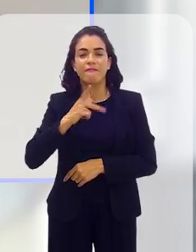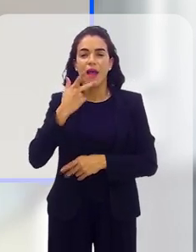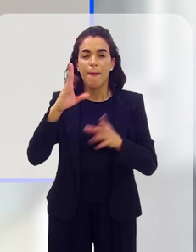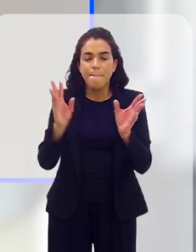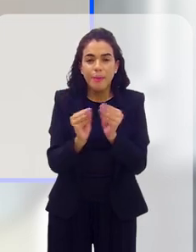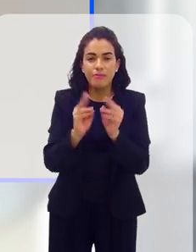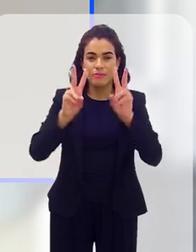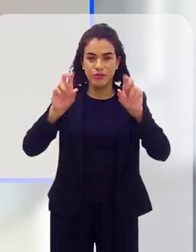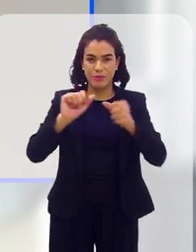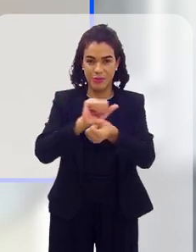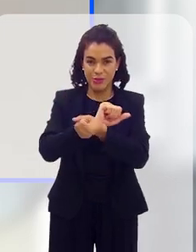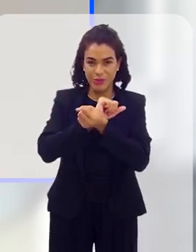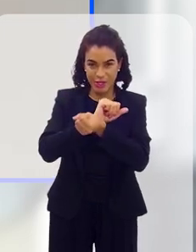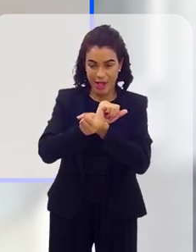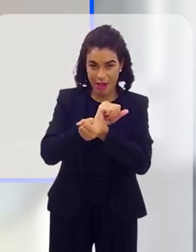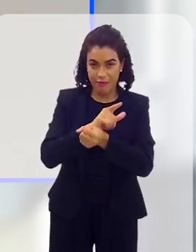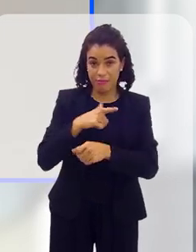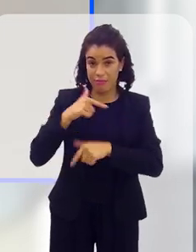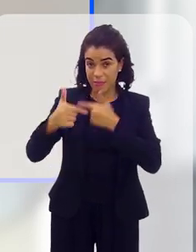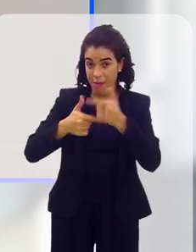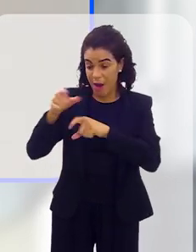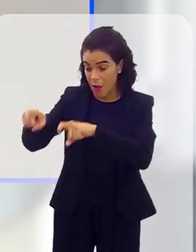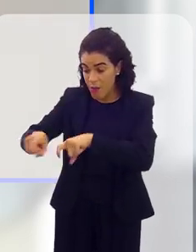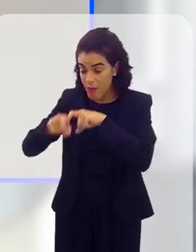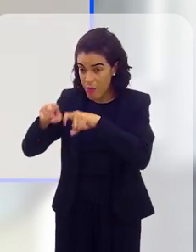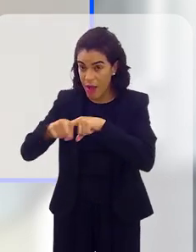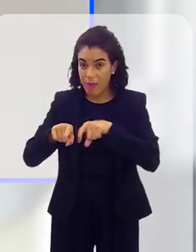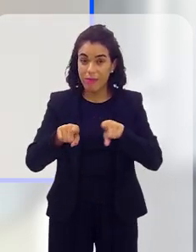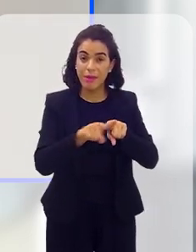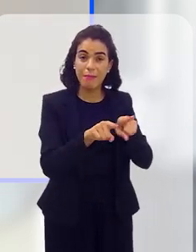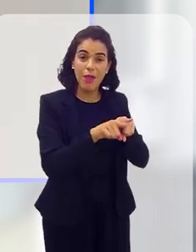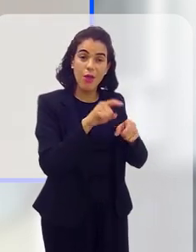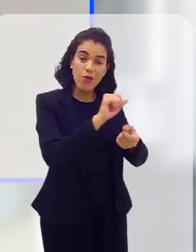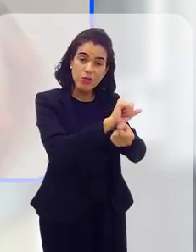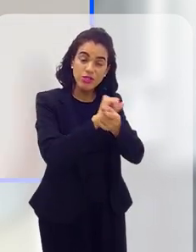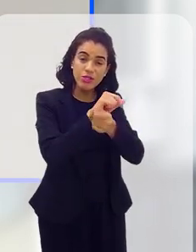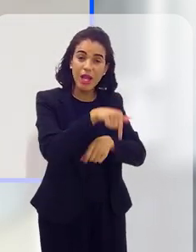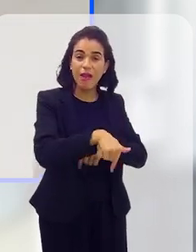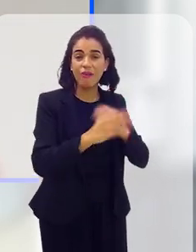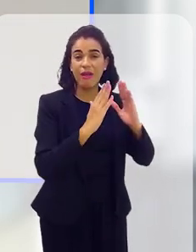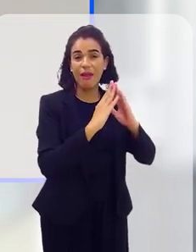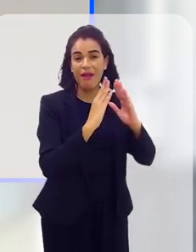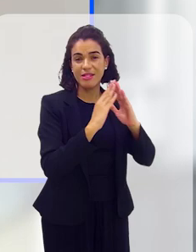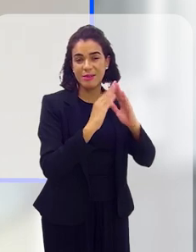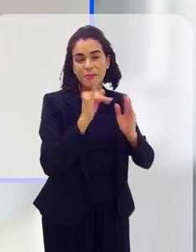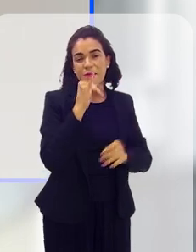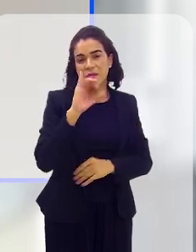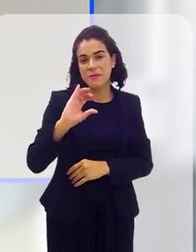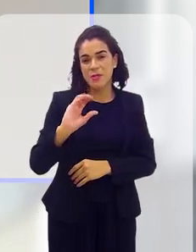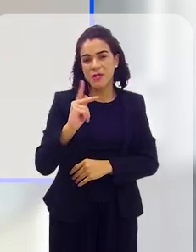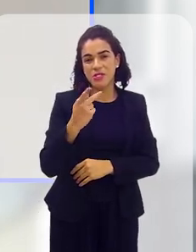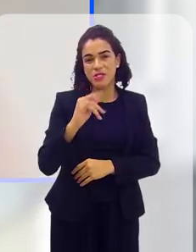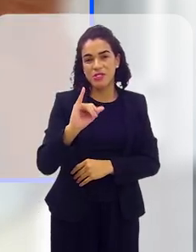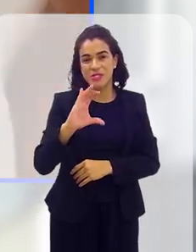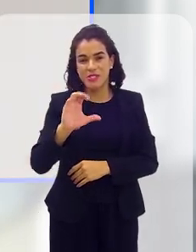pouco dessa coisa do escravo que está na lida rural e do escravo que está dentro de casa, que seria o análogo da Chica da Silva, por isso que eu